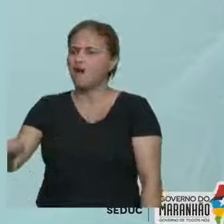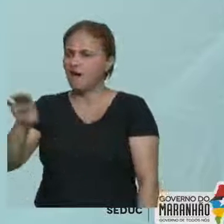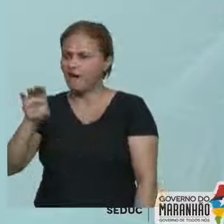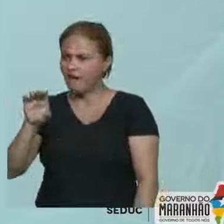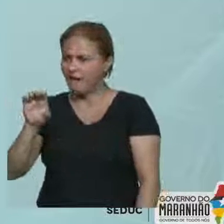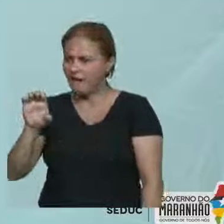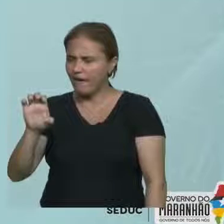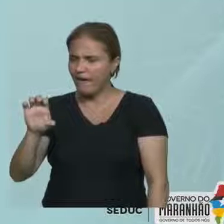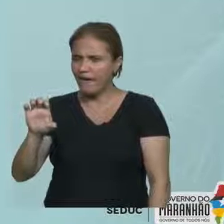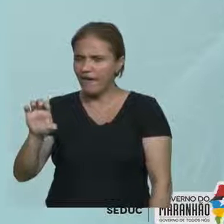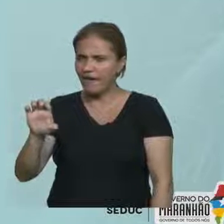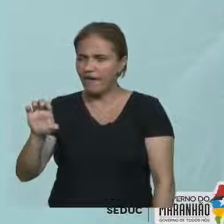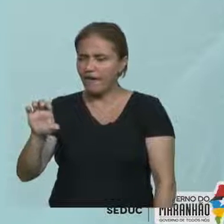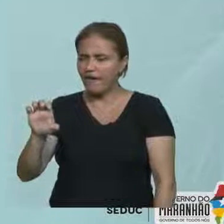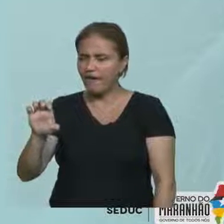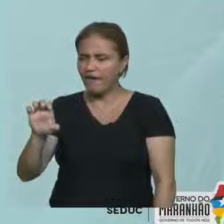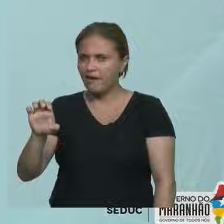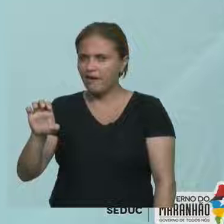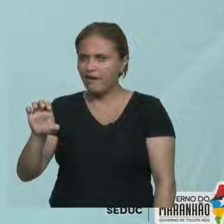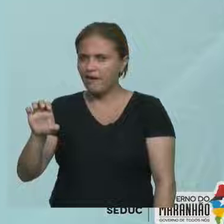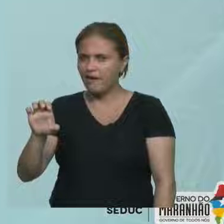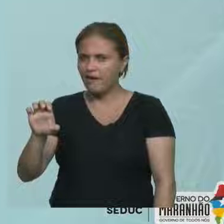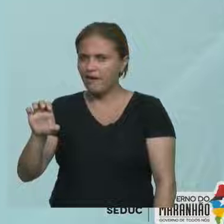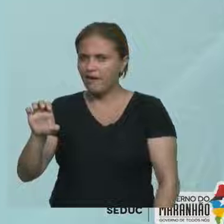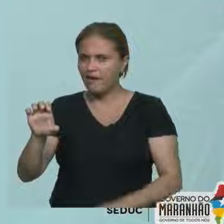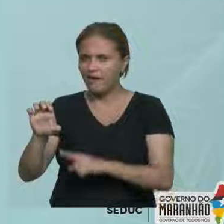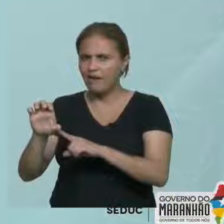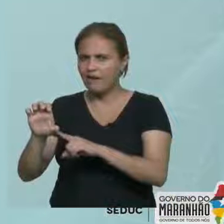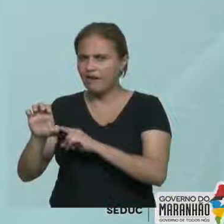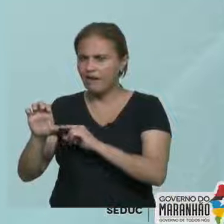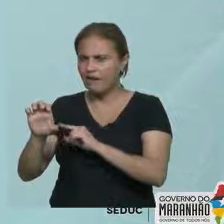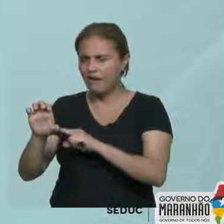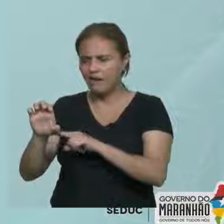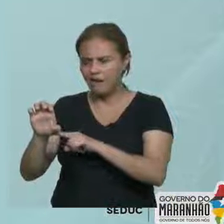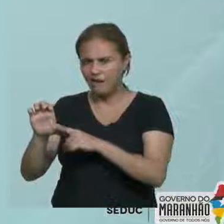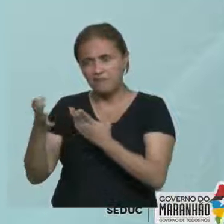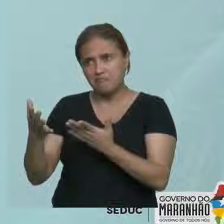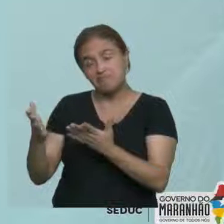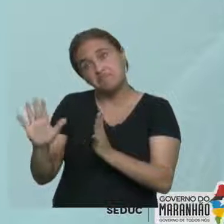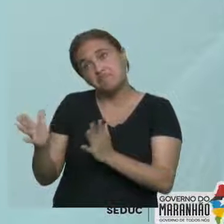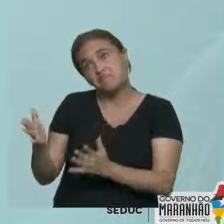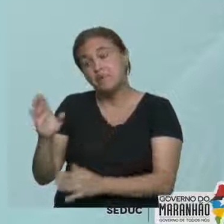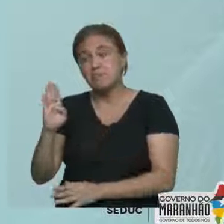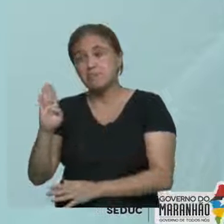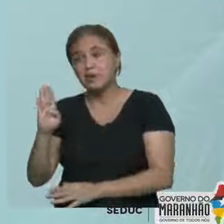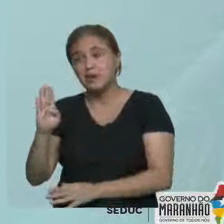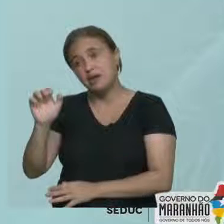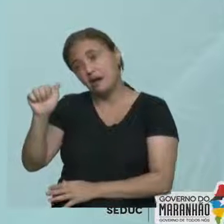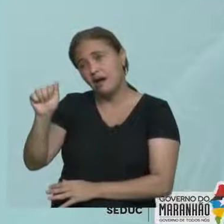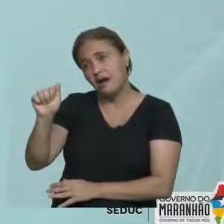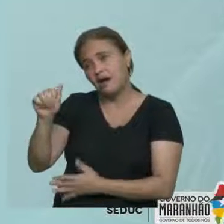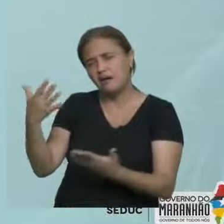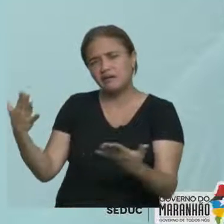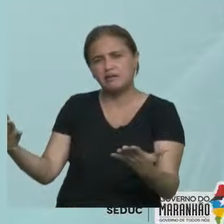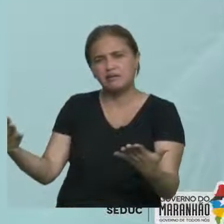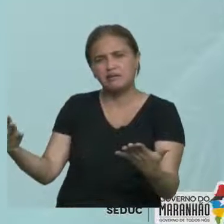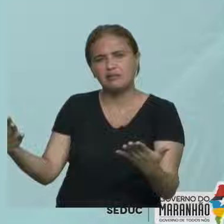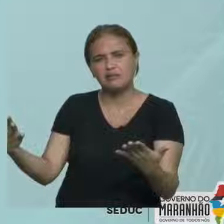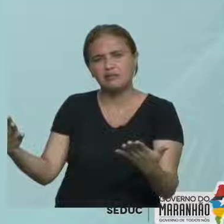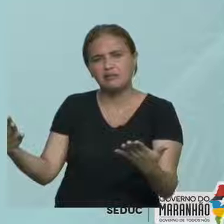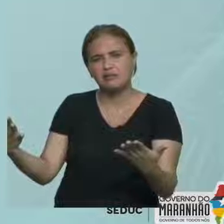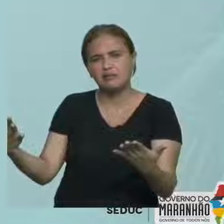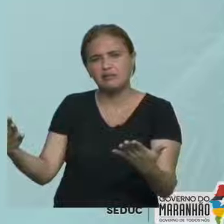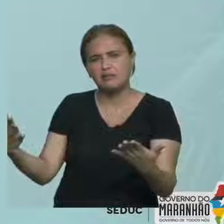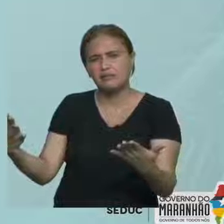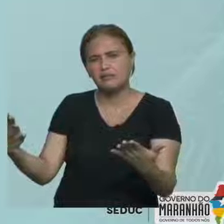Ah? Então, a letra A, aren't, usando o verbo to be, nada a ver, né? Letra B, doesn't. We, doesn't, gente, matou o